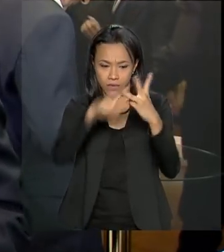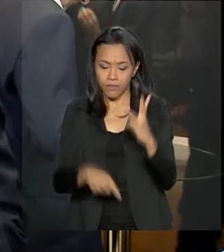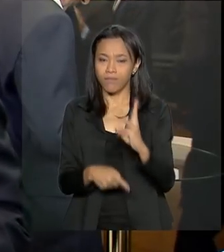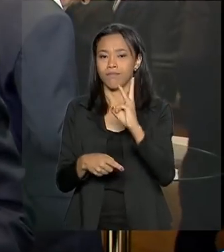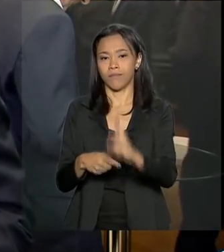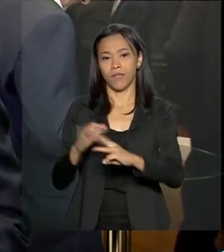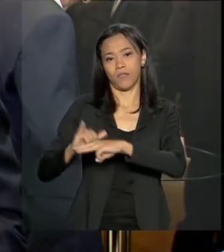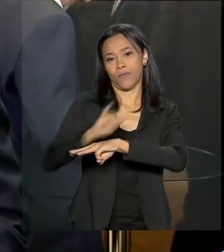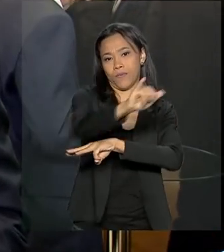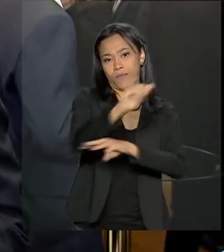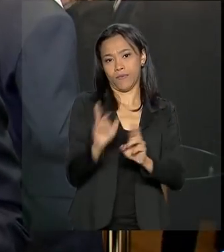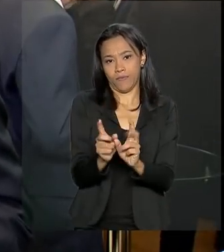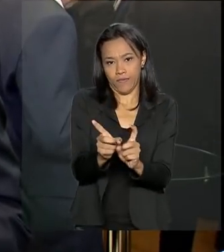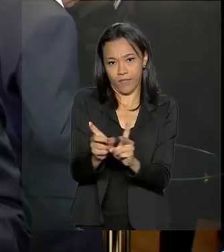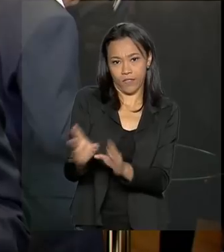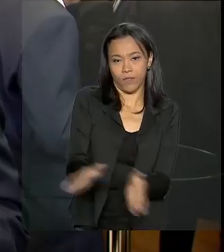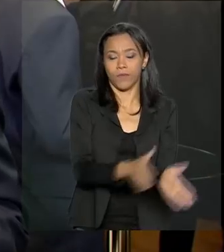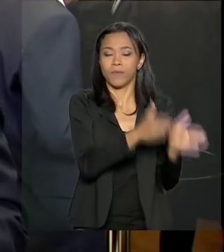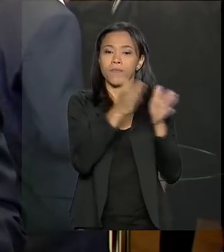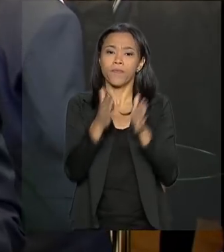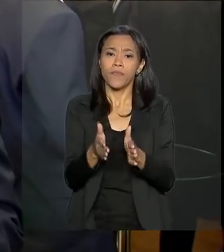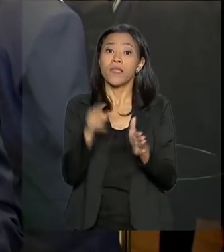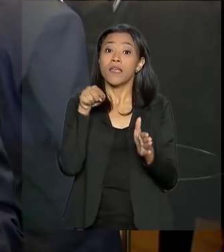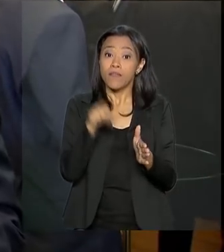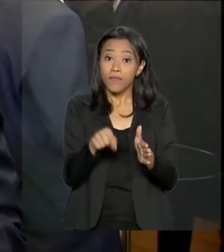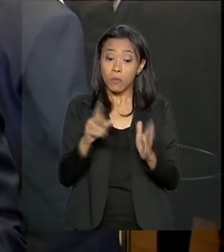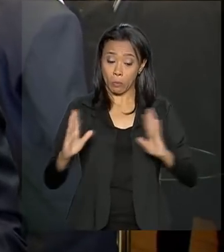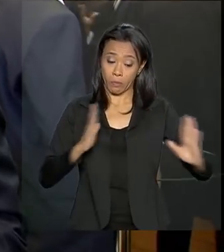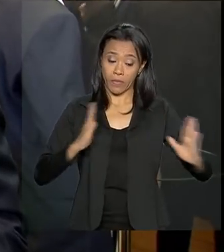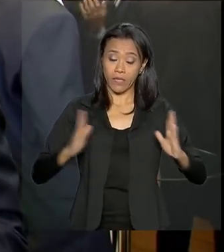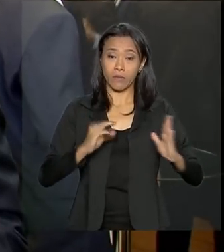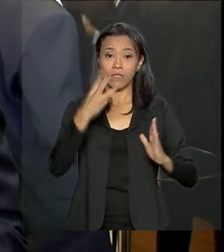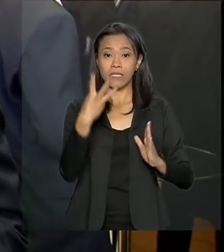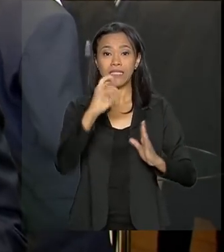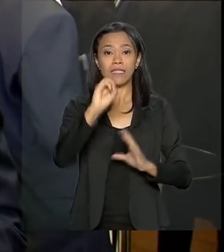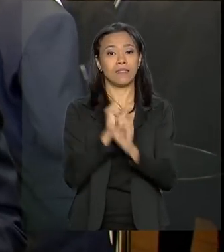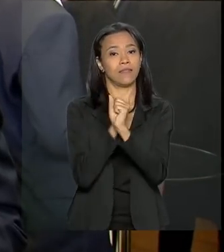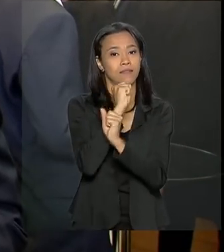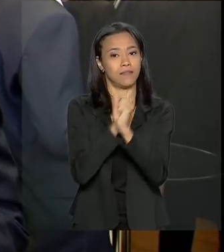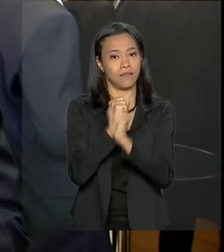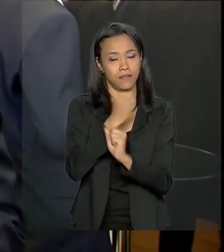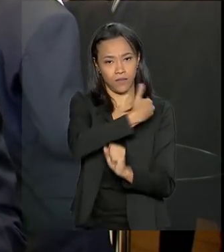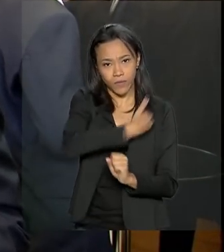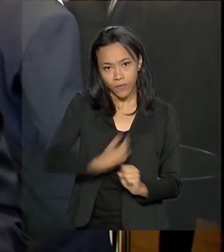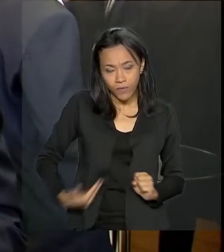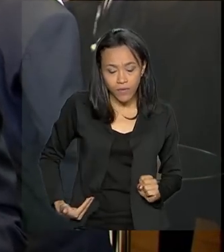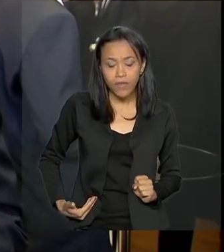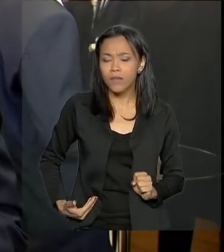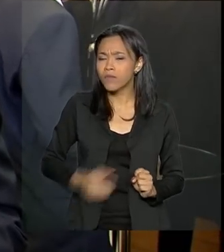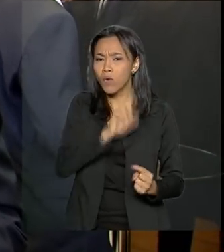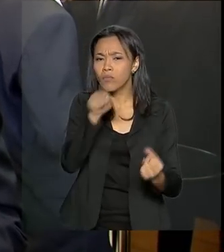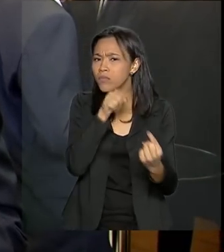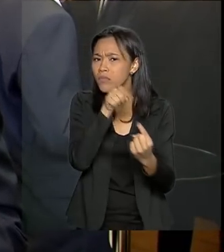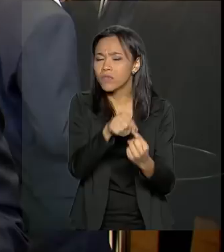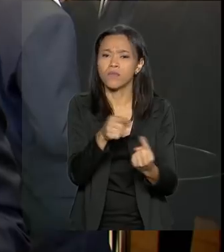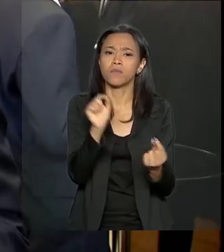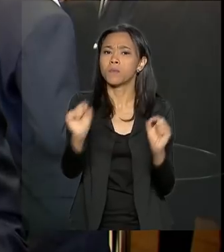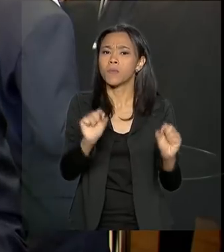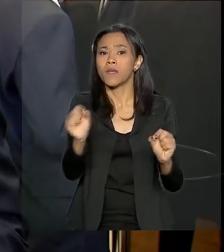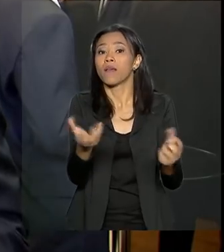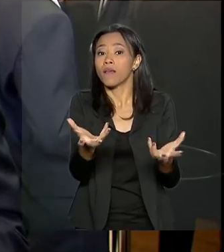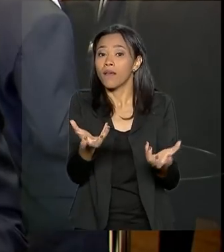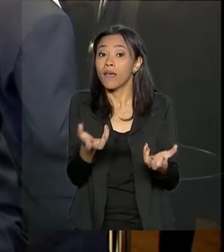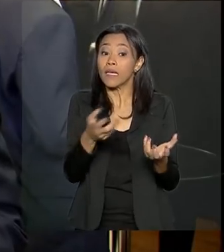Floresta. As concessões são válidas por 30 anos e o governo pretende, com isso, que sejam realizados